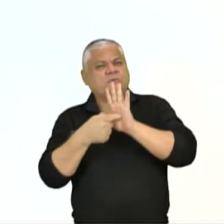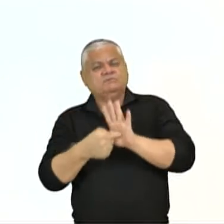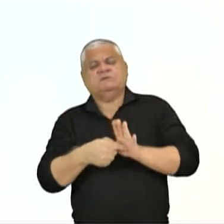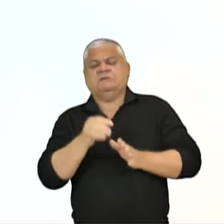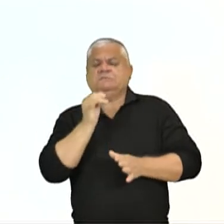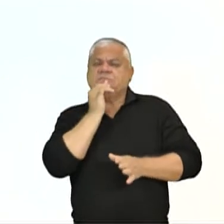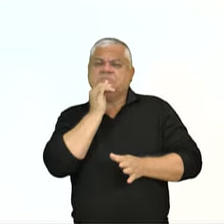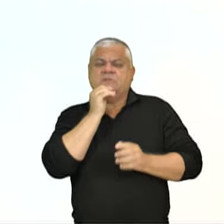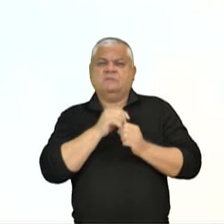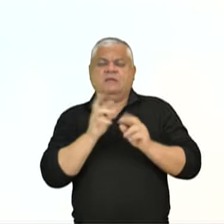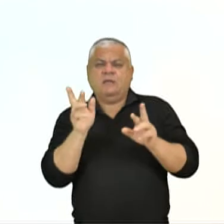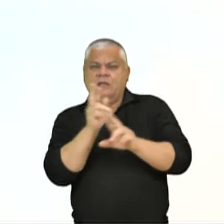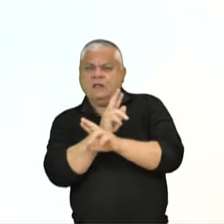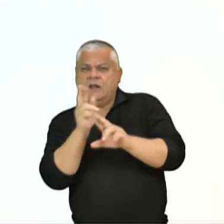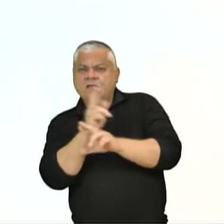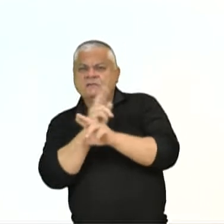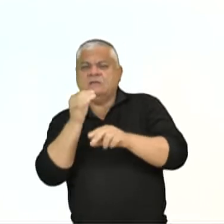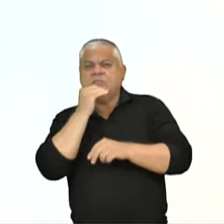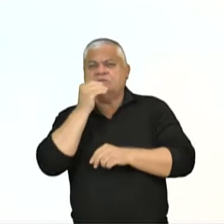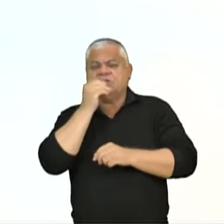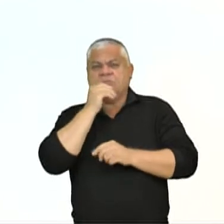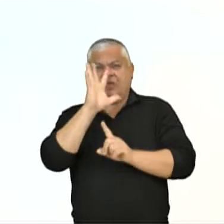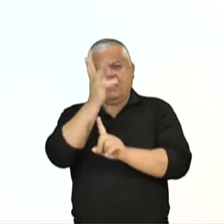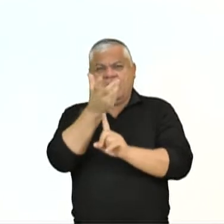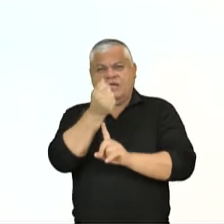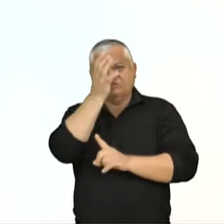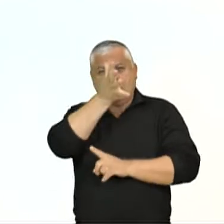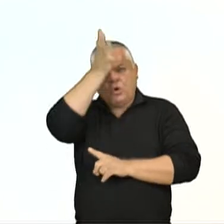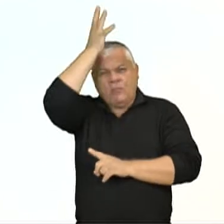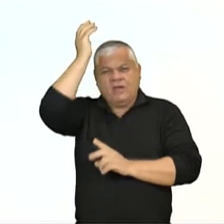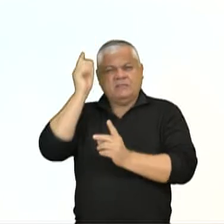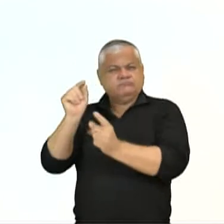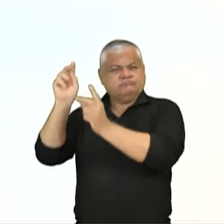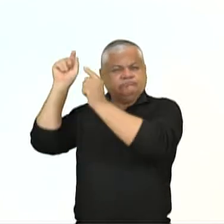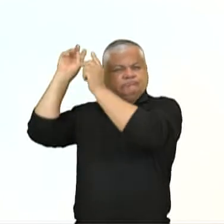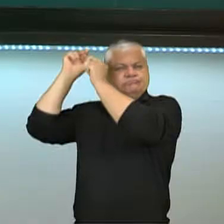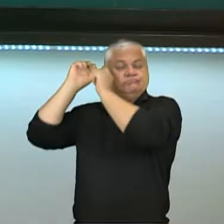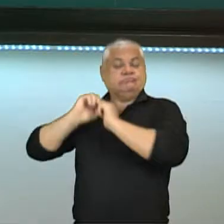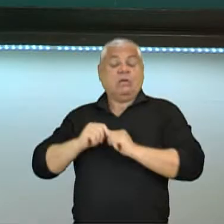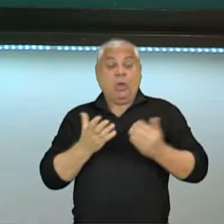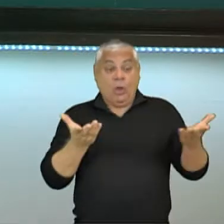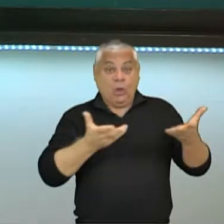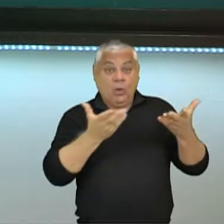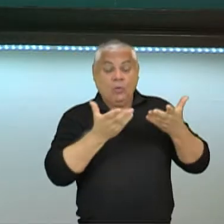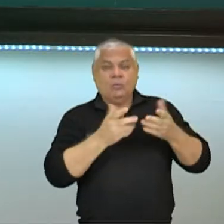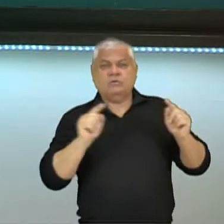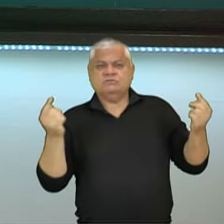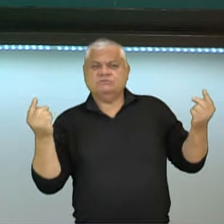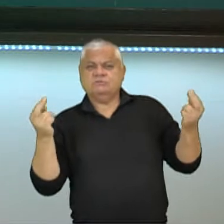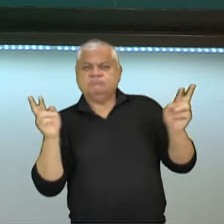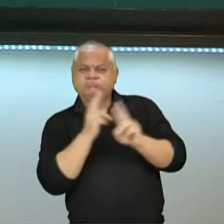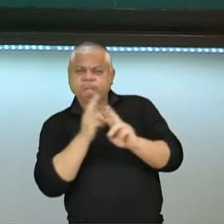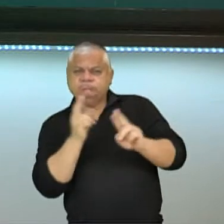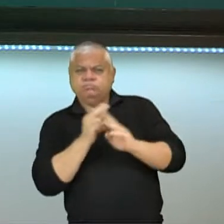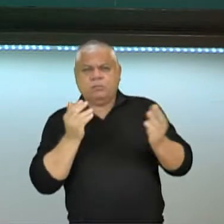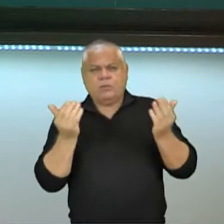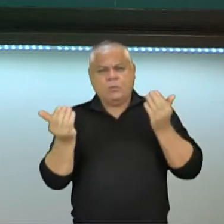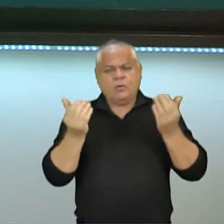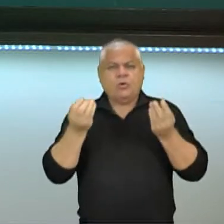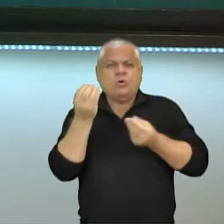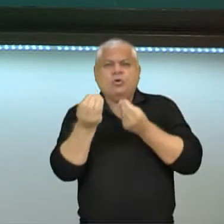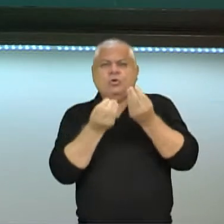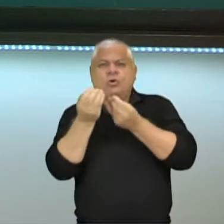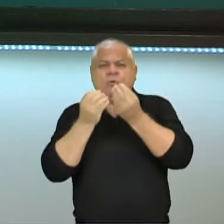essa relação com relação à arte romana de antigamente com hoje. A gente vai tentar entender, de certa forma, a